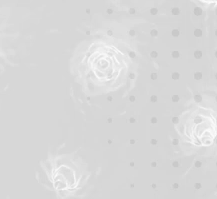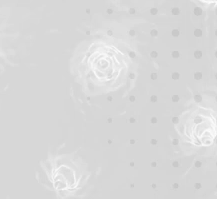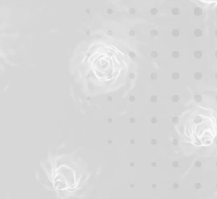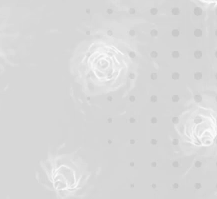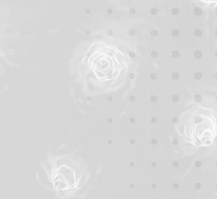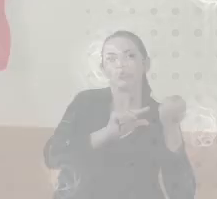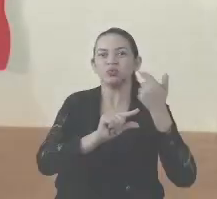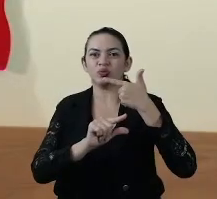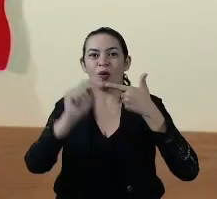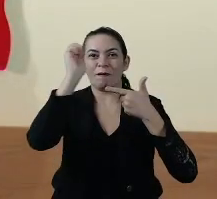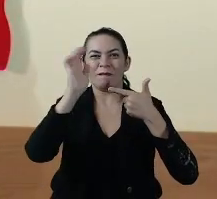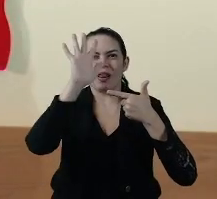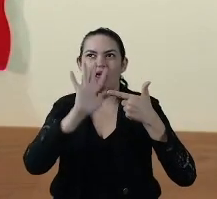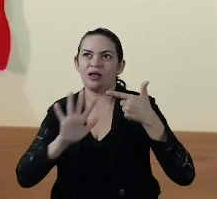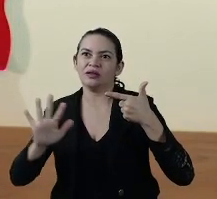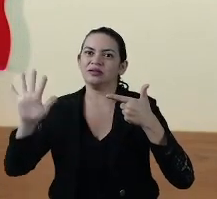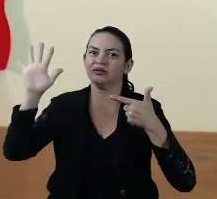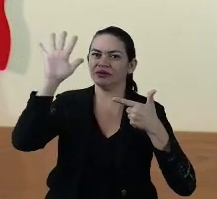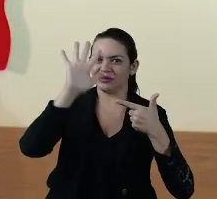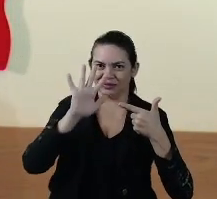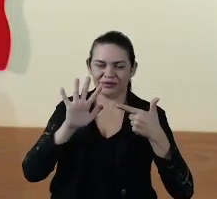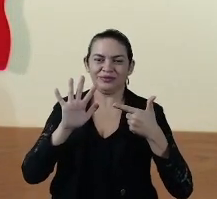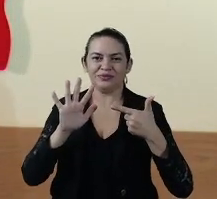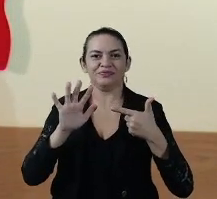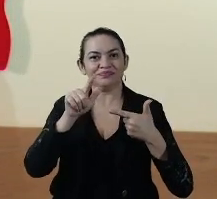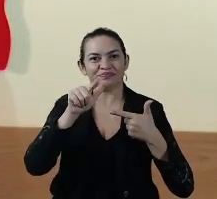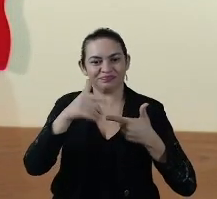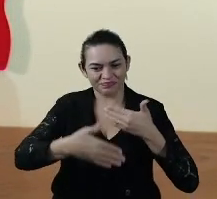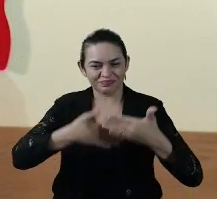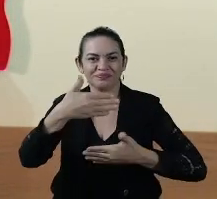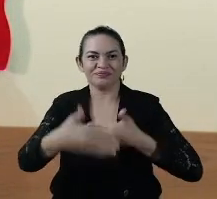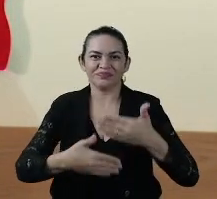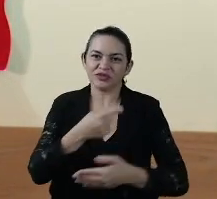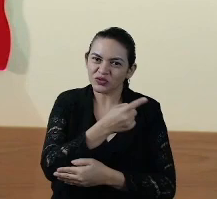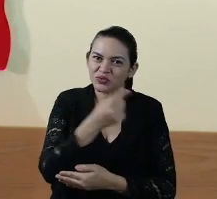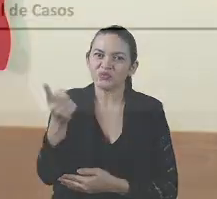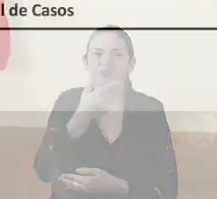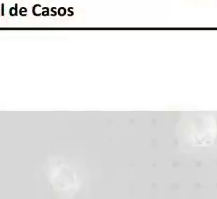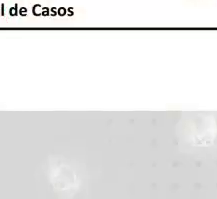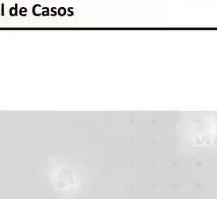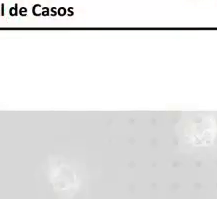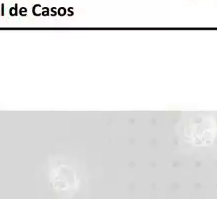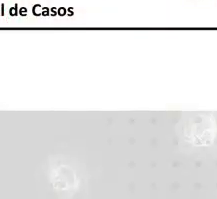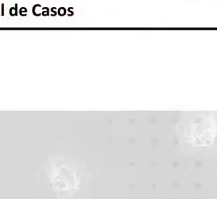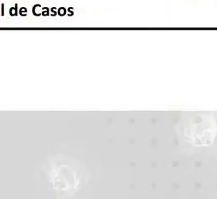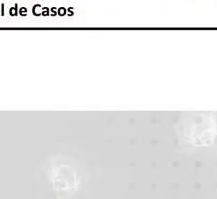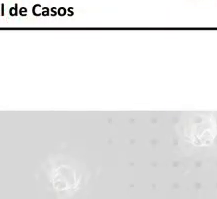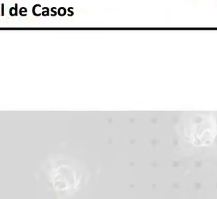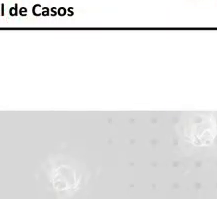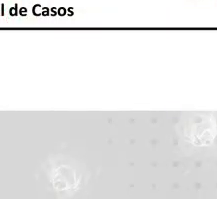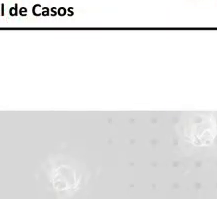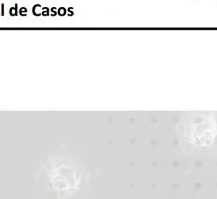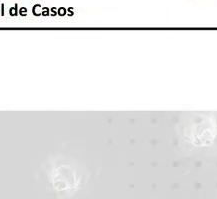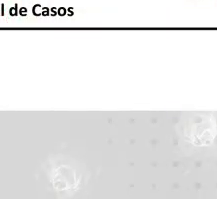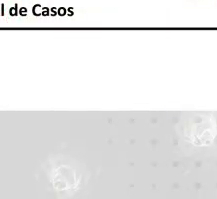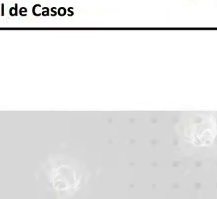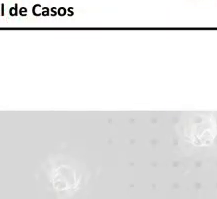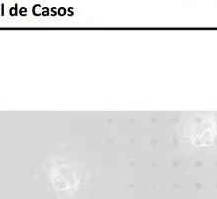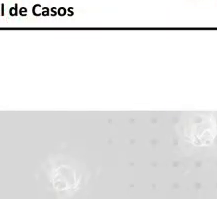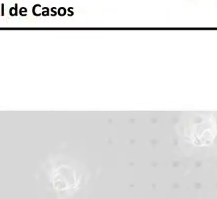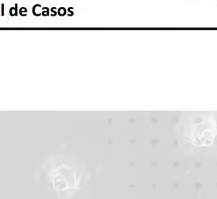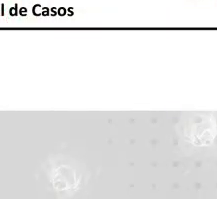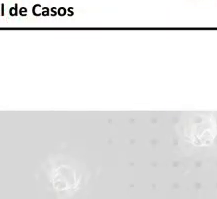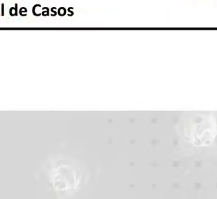da média brasileira. E a trajetória é essa que as senhoras e os senhores podem ver. Porque nós temos no que se refere à